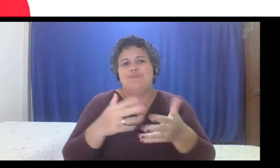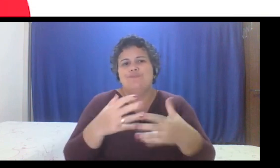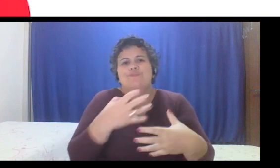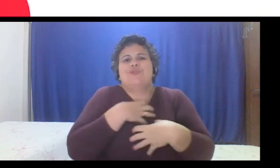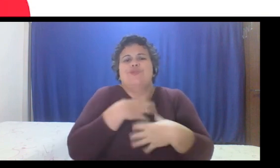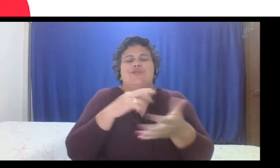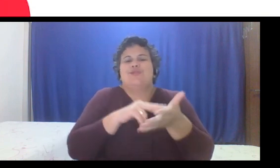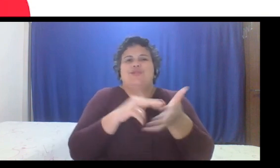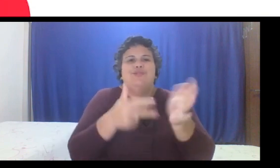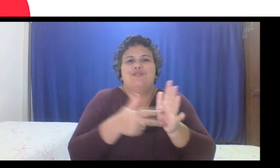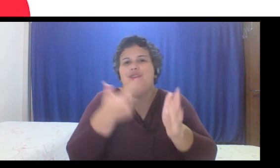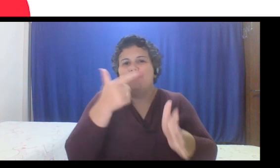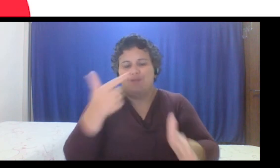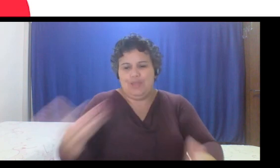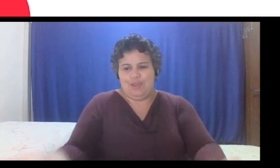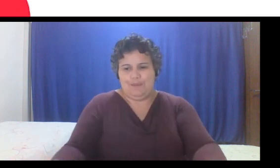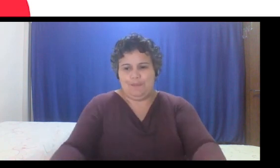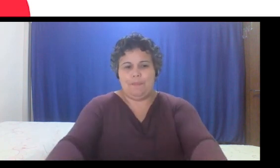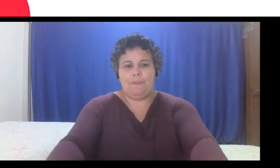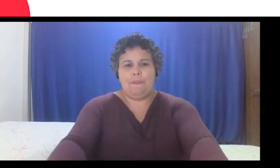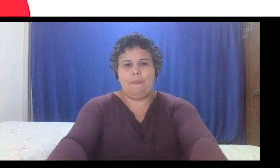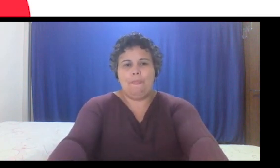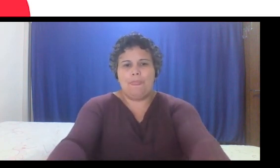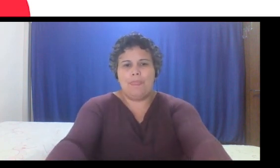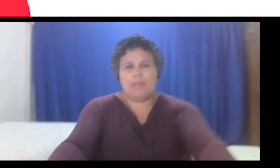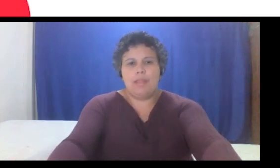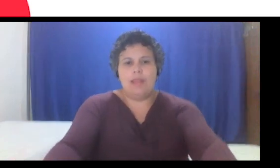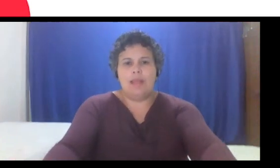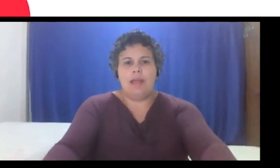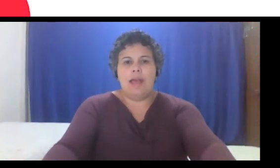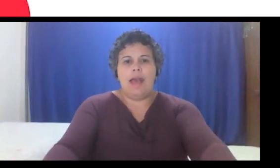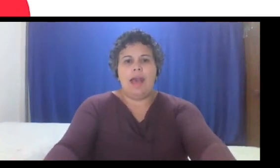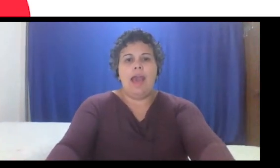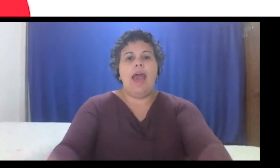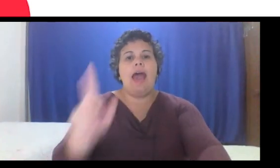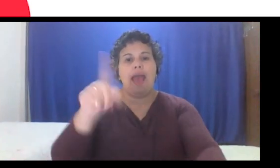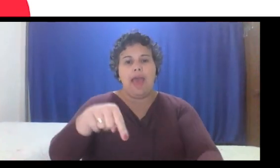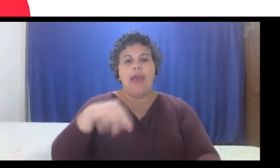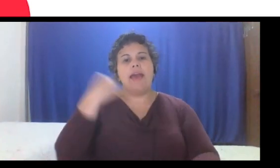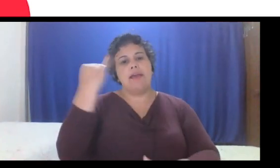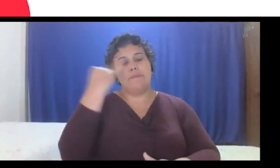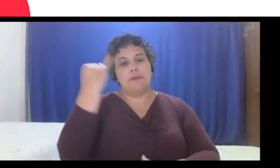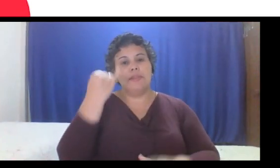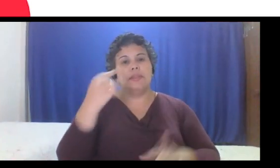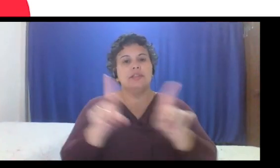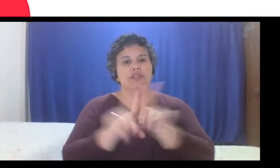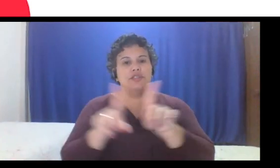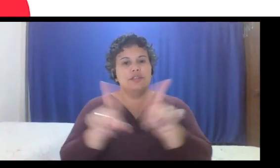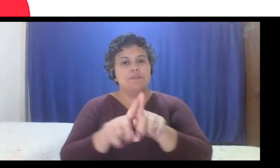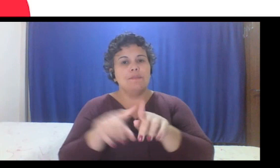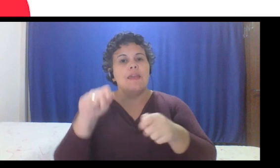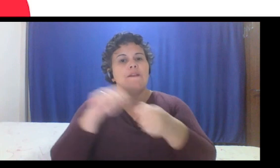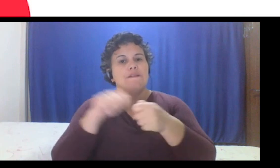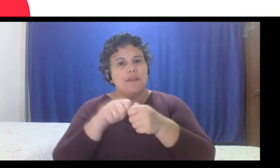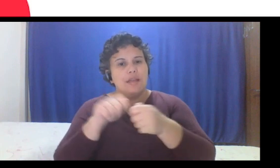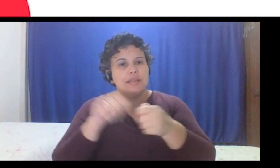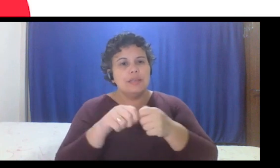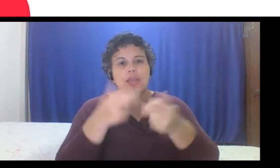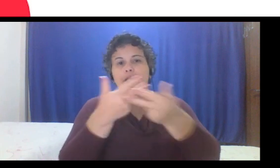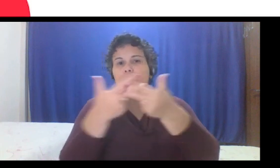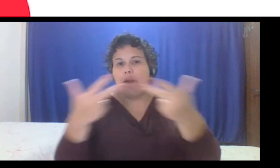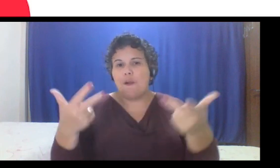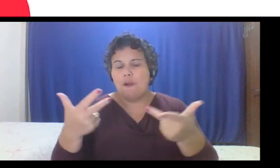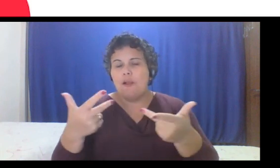É muito importante também eu fazer um diagnóstico, entender quais são minhas prioridades, e qual é o meu roadmap, né, pelo